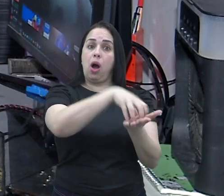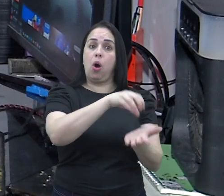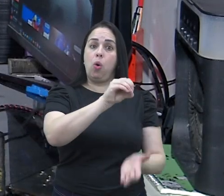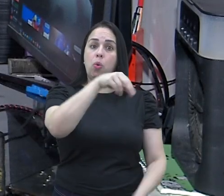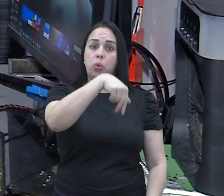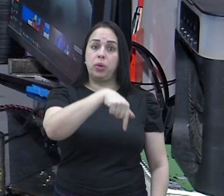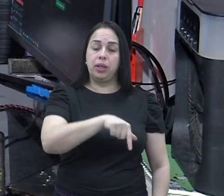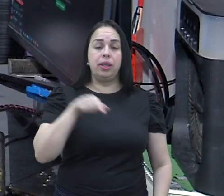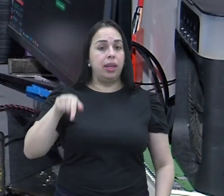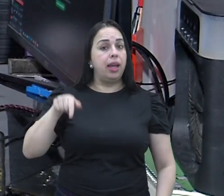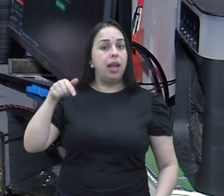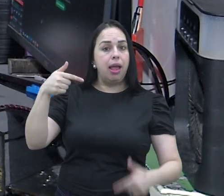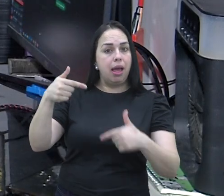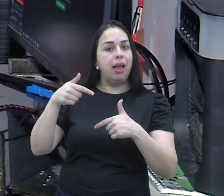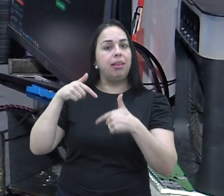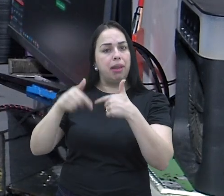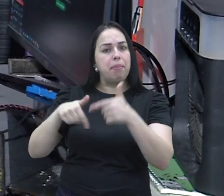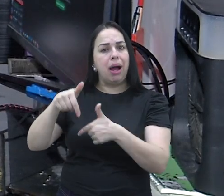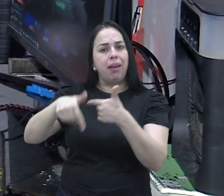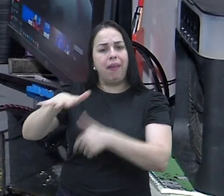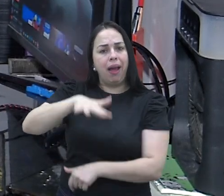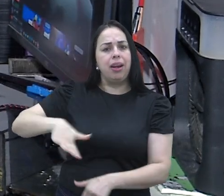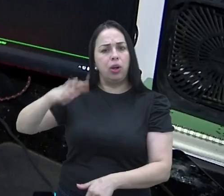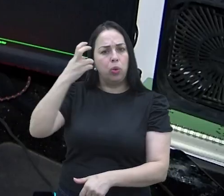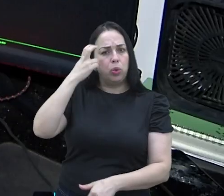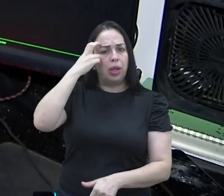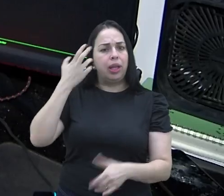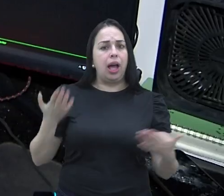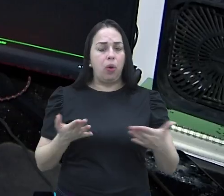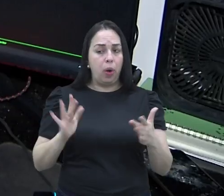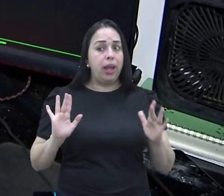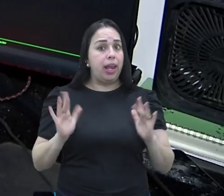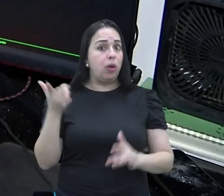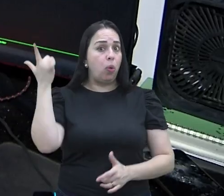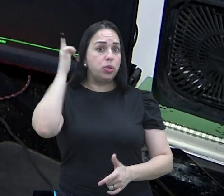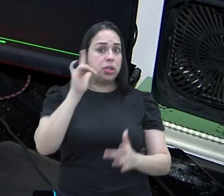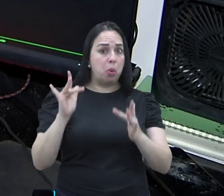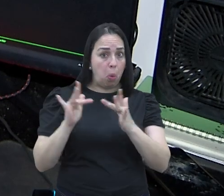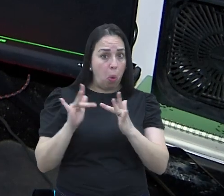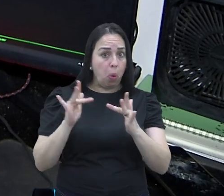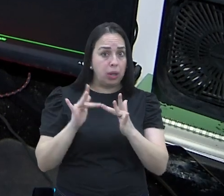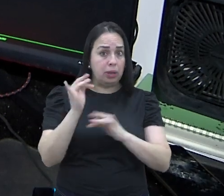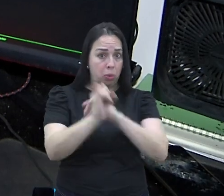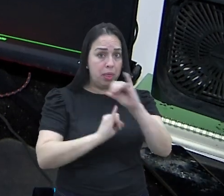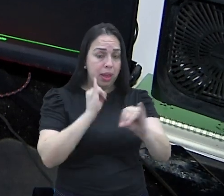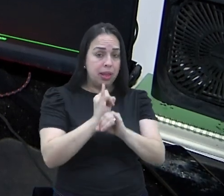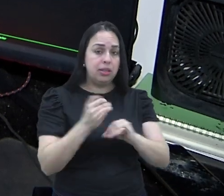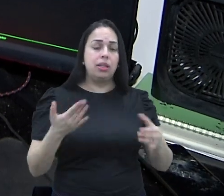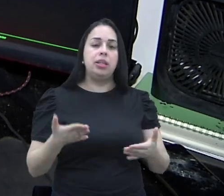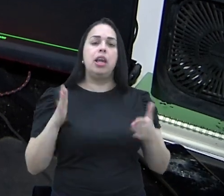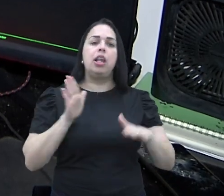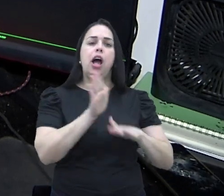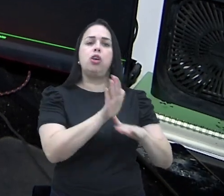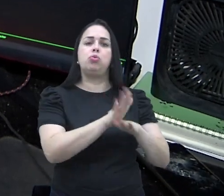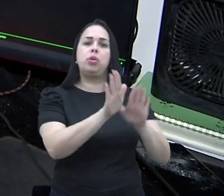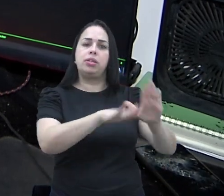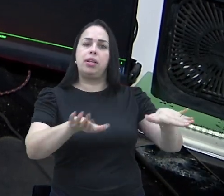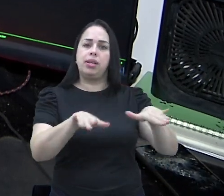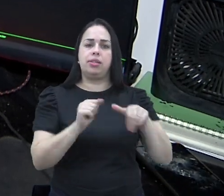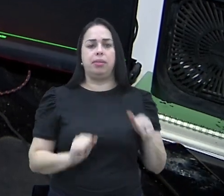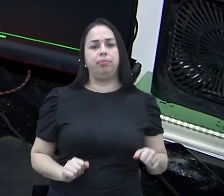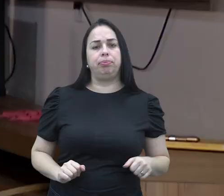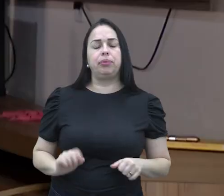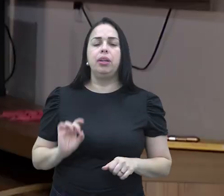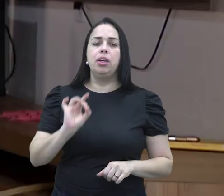atua como produtor cultural. Agora, conectado, ele auxilia crianças e jovens que, como ele no passado, não têm